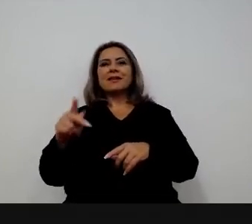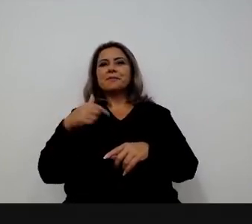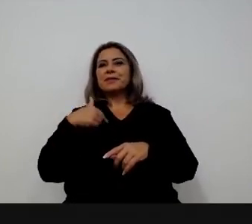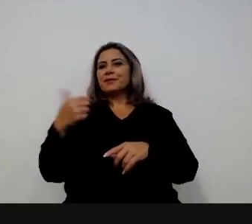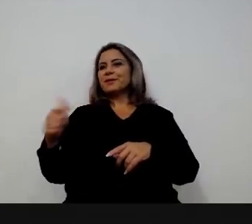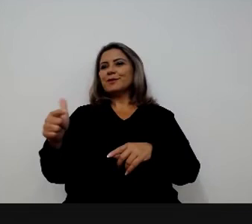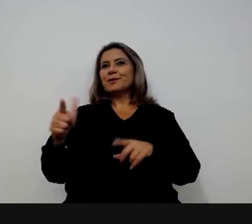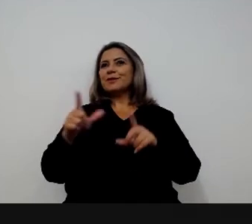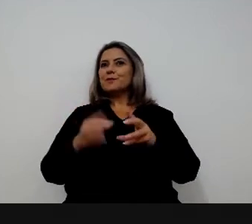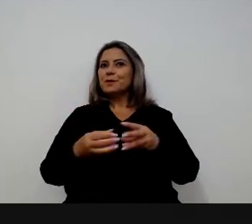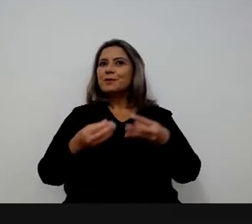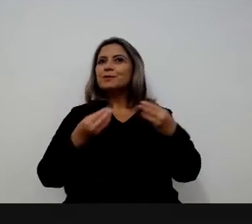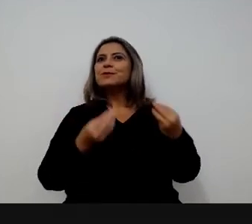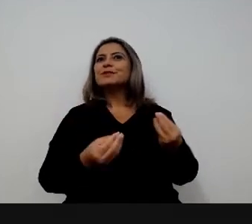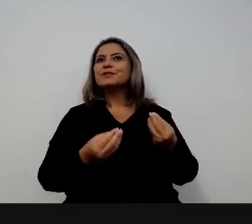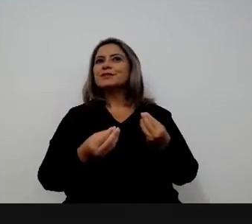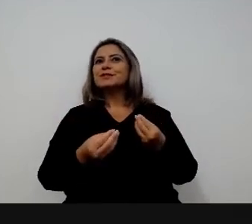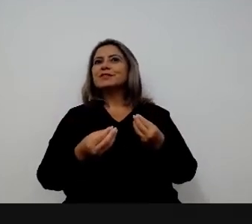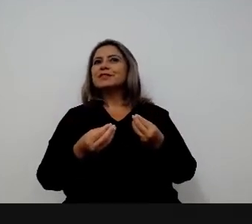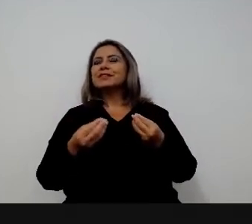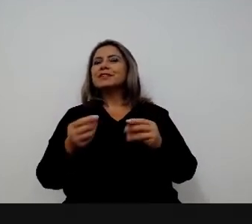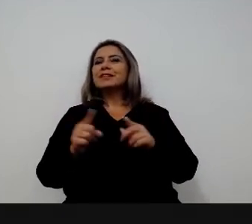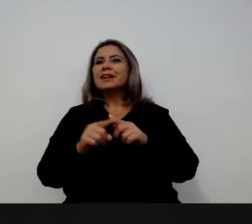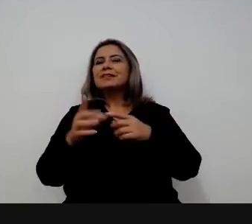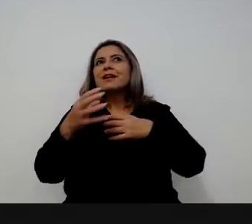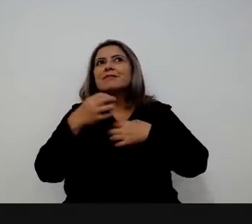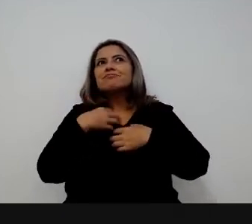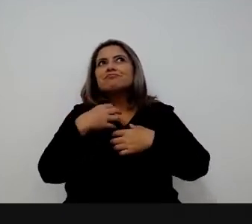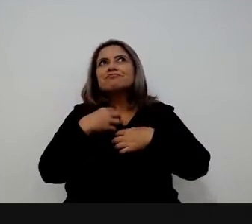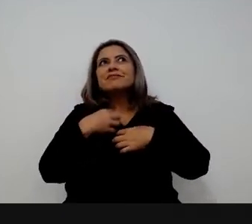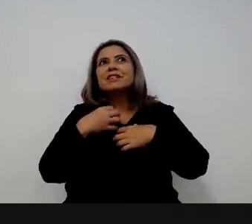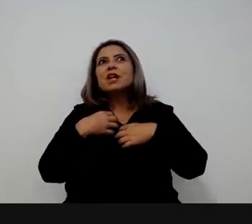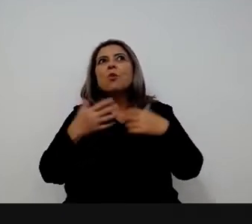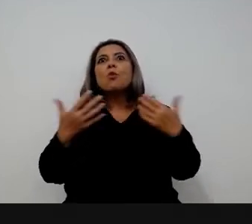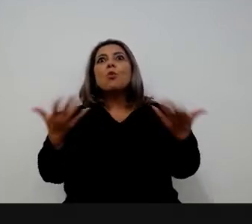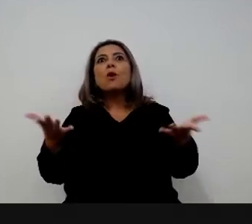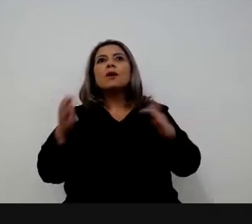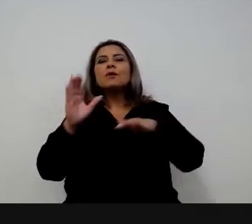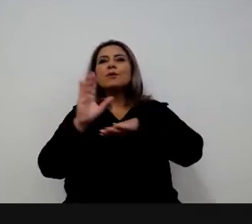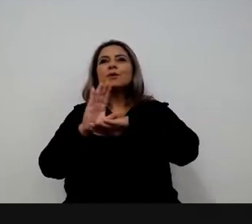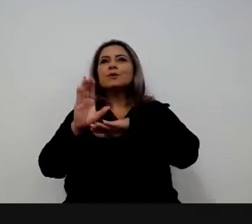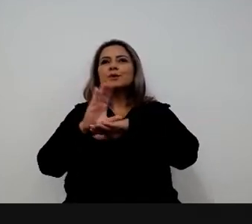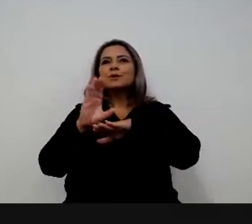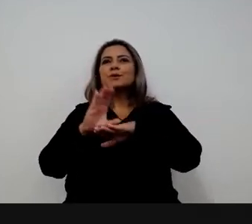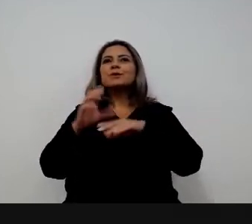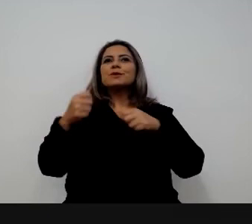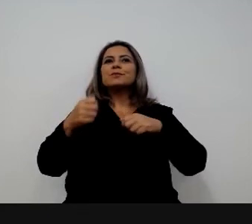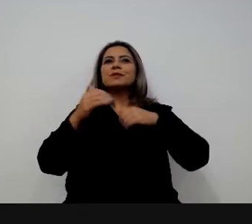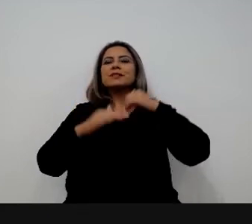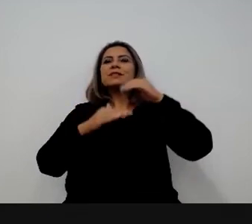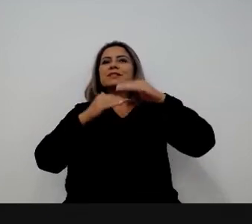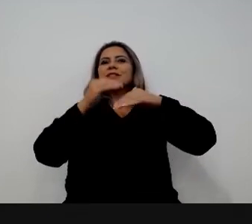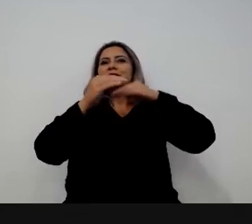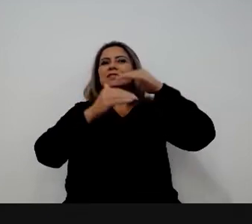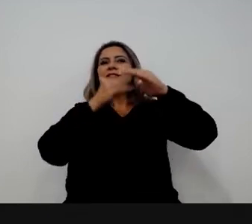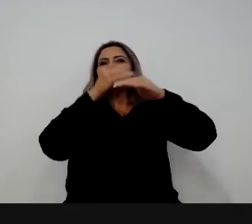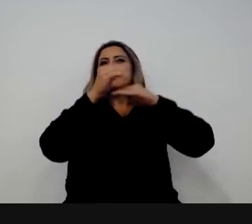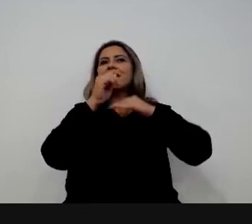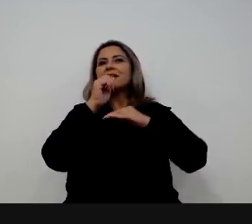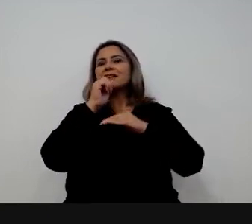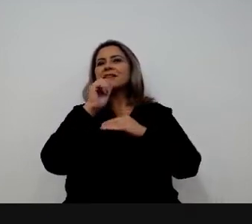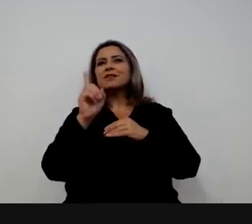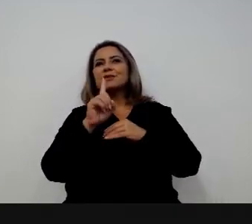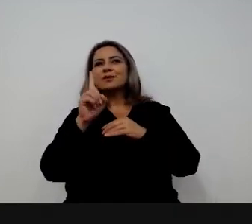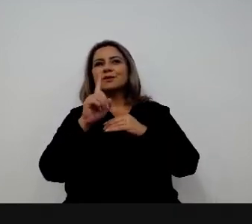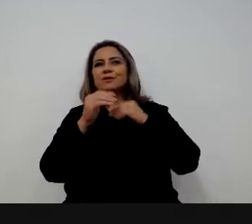vir a ofertar e isso nos ensina também quais são os cursos que a gente precisa desenvolver que hoje a gente já não desenvolveu